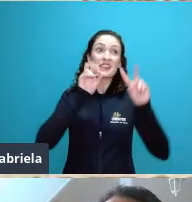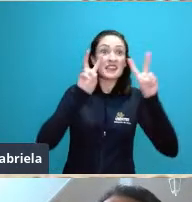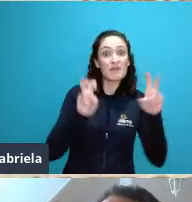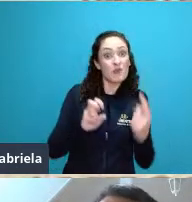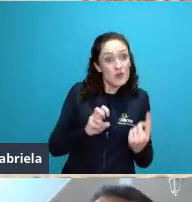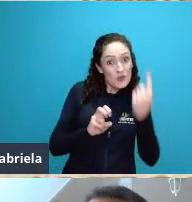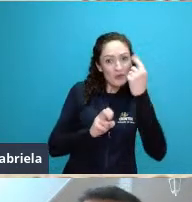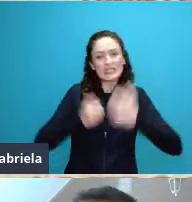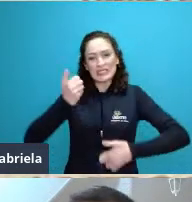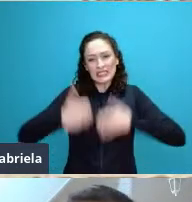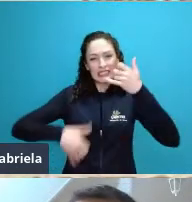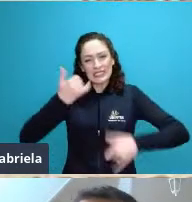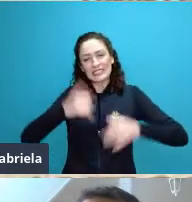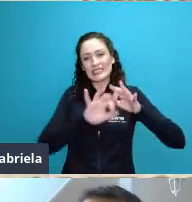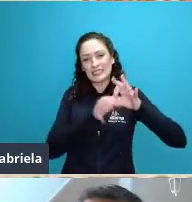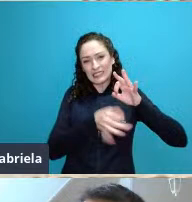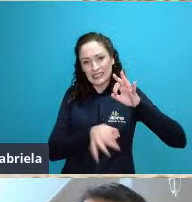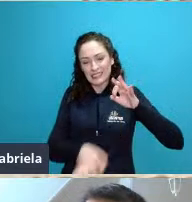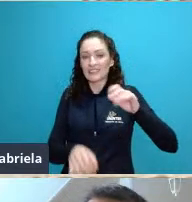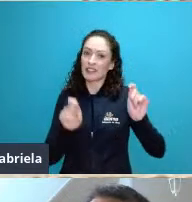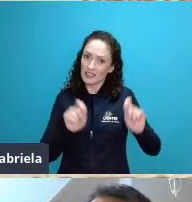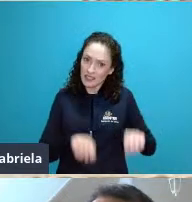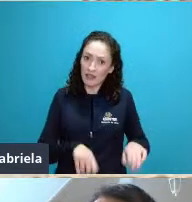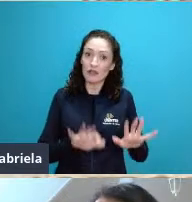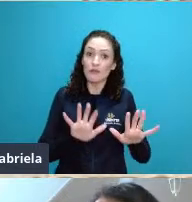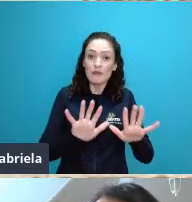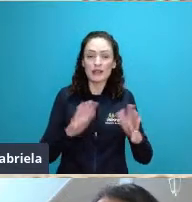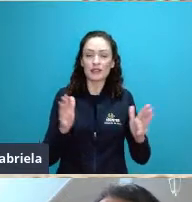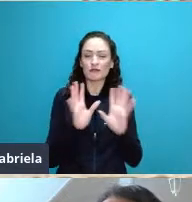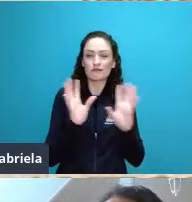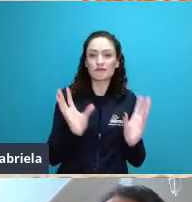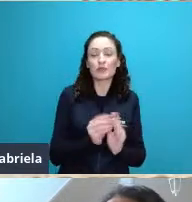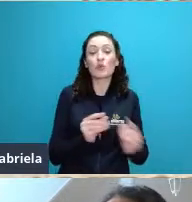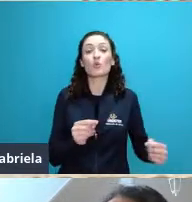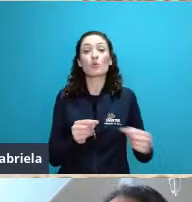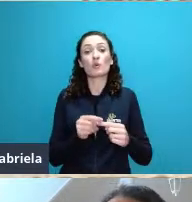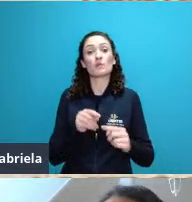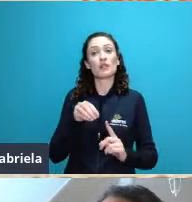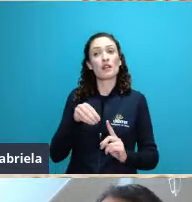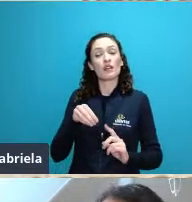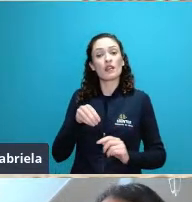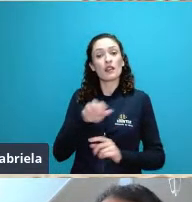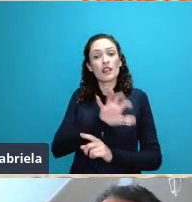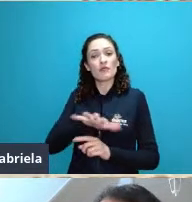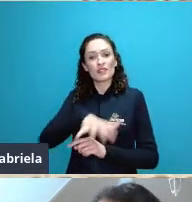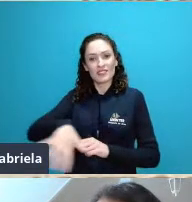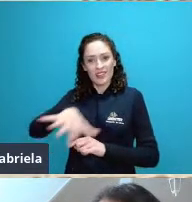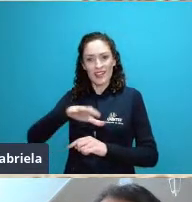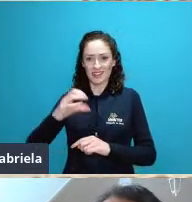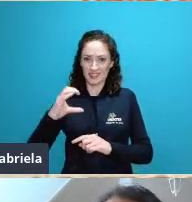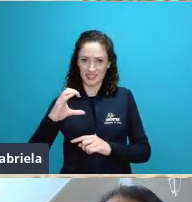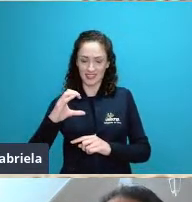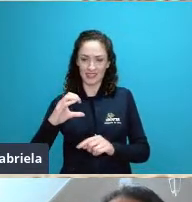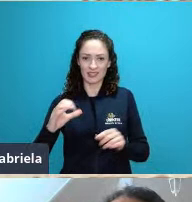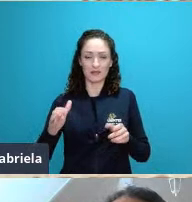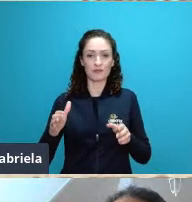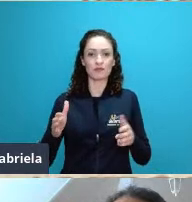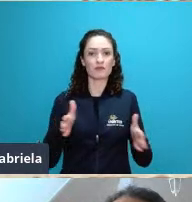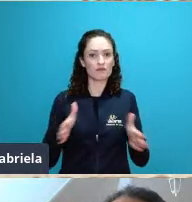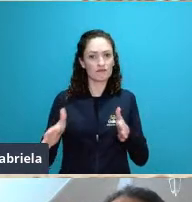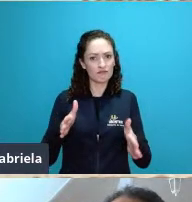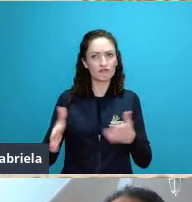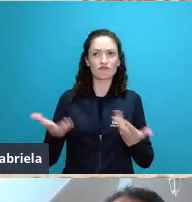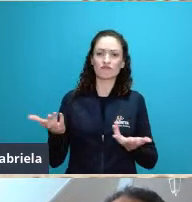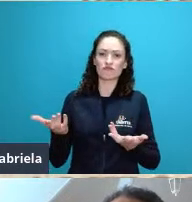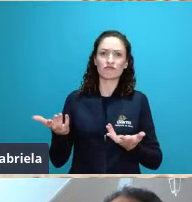ela e ela revolucionou a ciência a partir de meados do século passado então